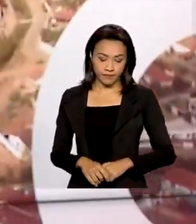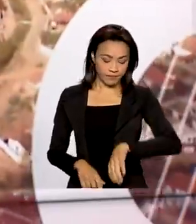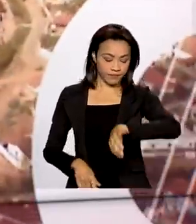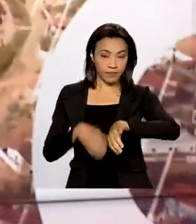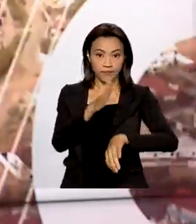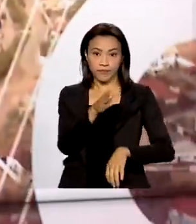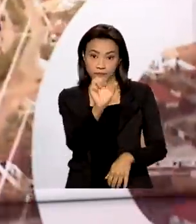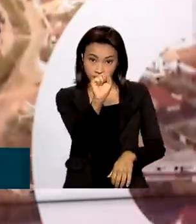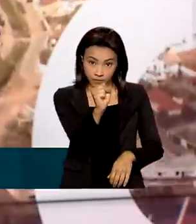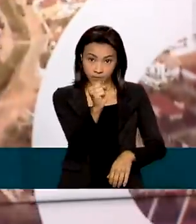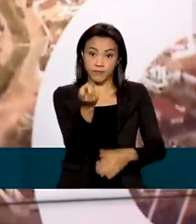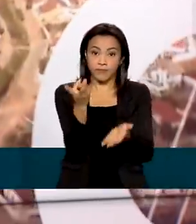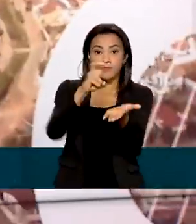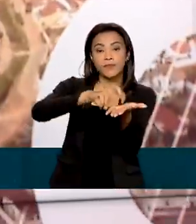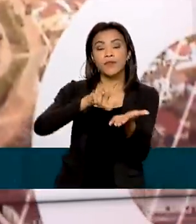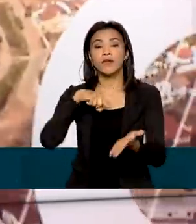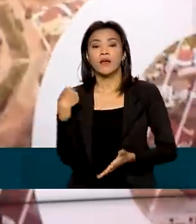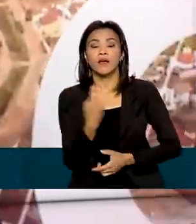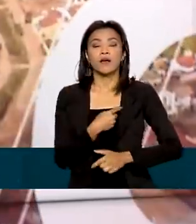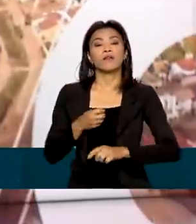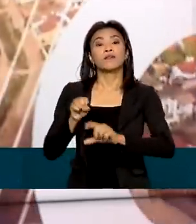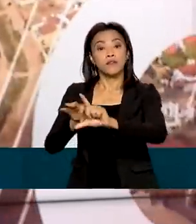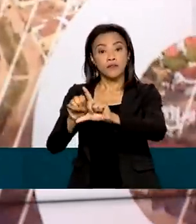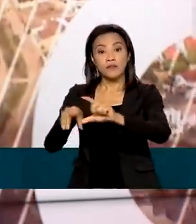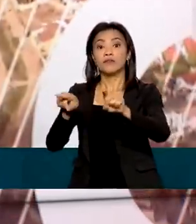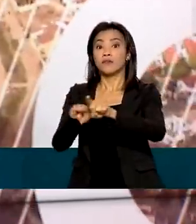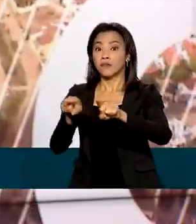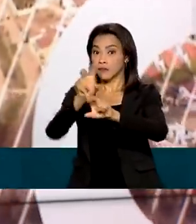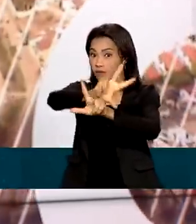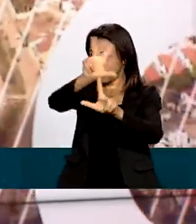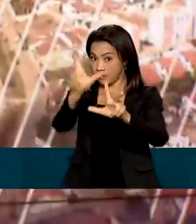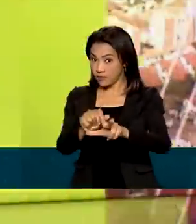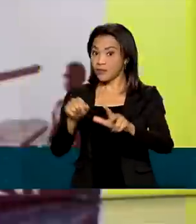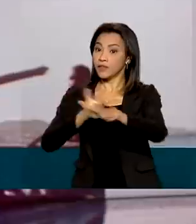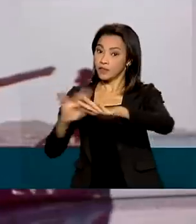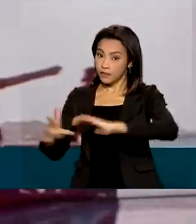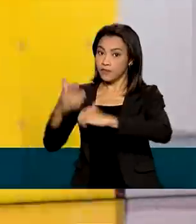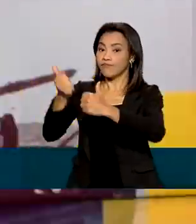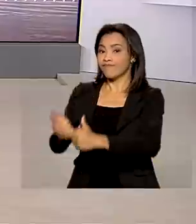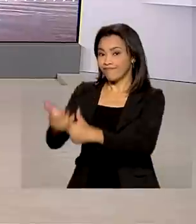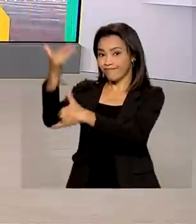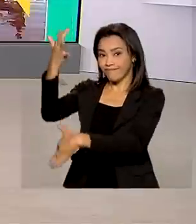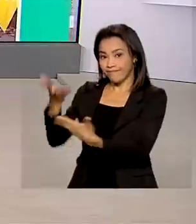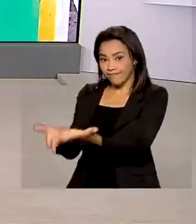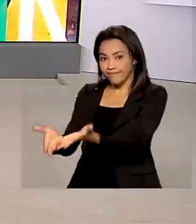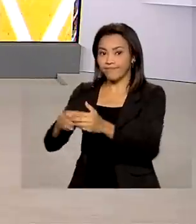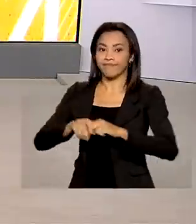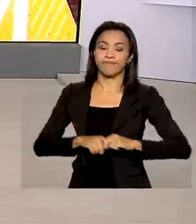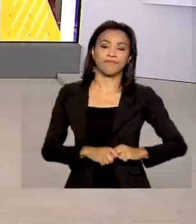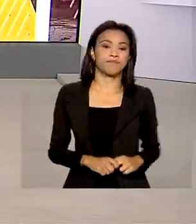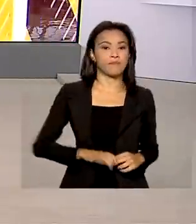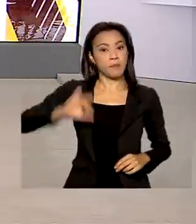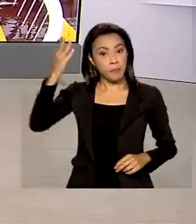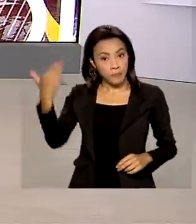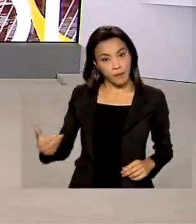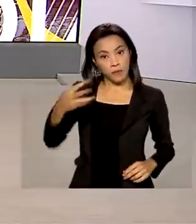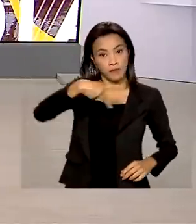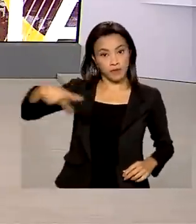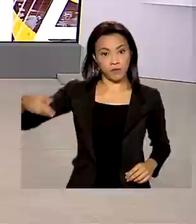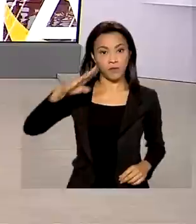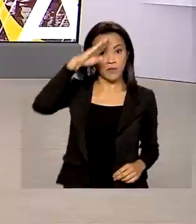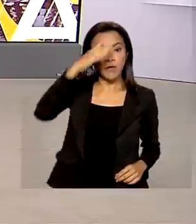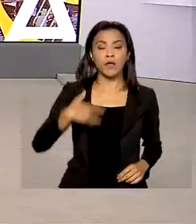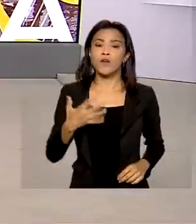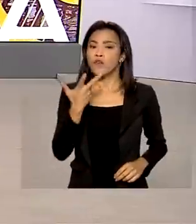8 horas da manhã, estamos ao vivo pela TV Brasil e redes sociais. O presidente Jair Bolsonaro